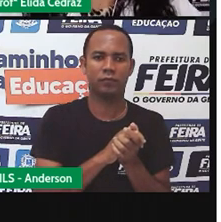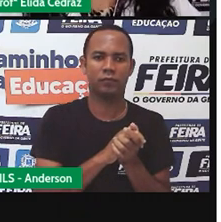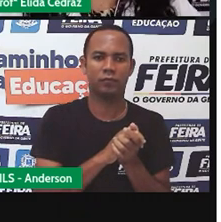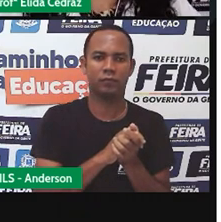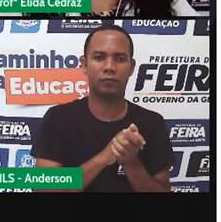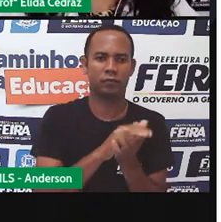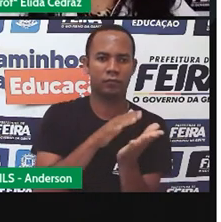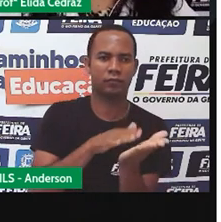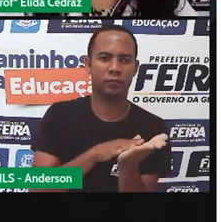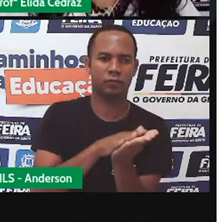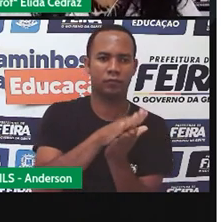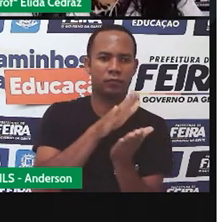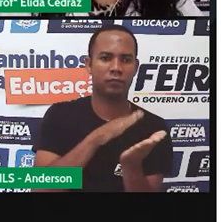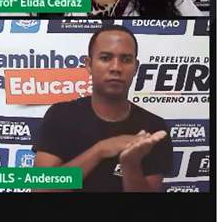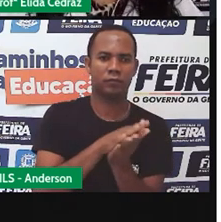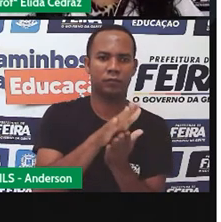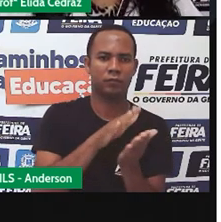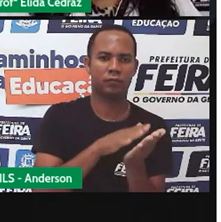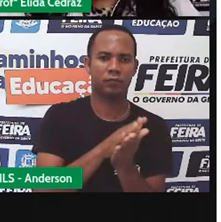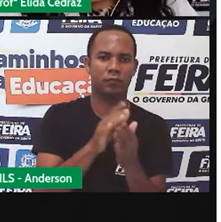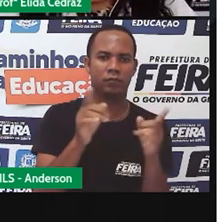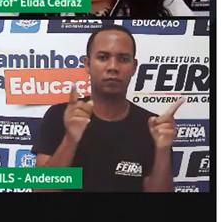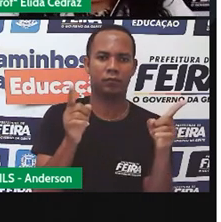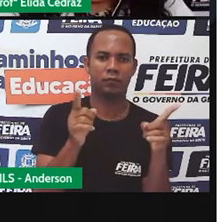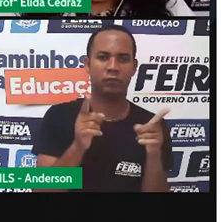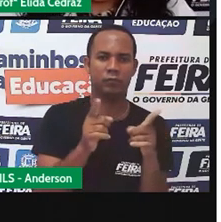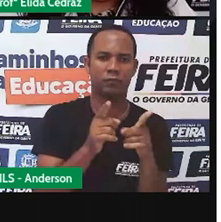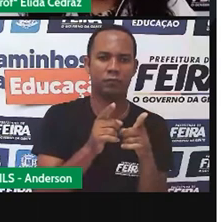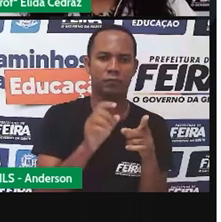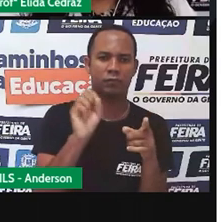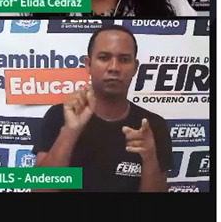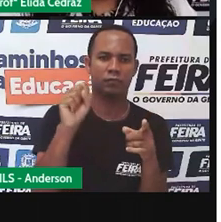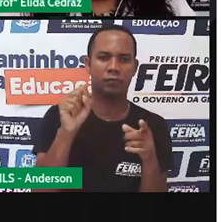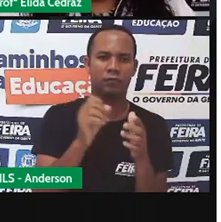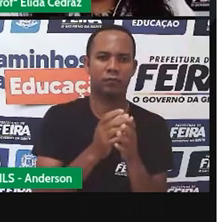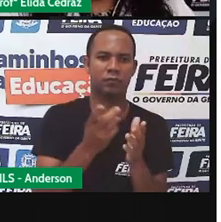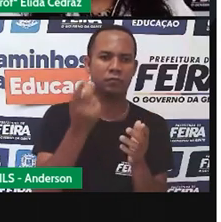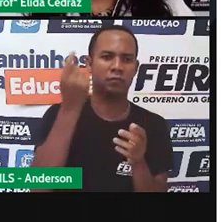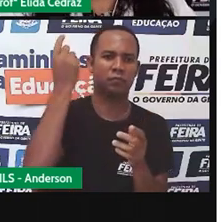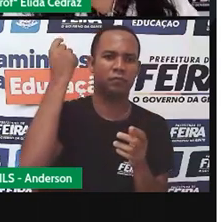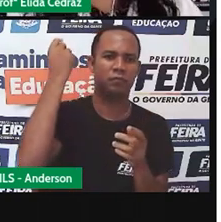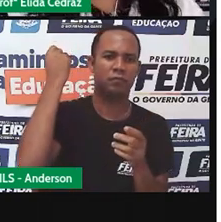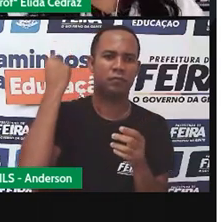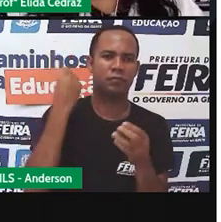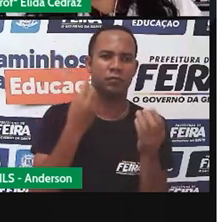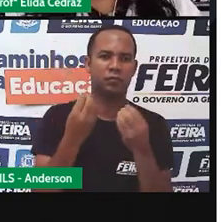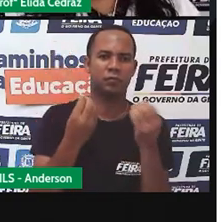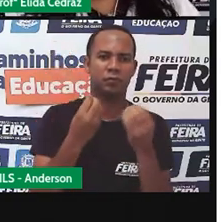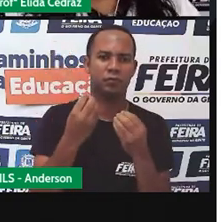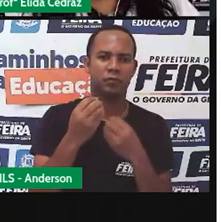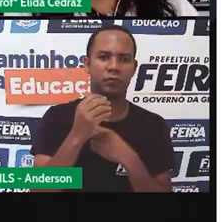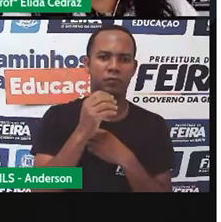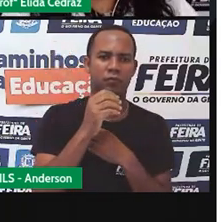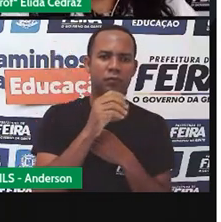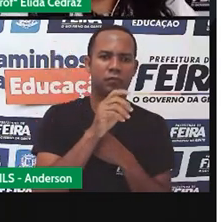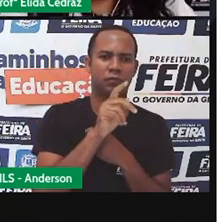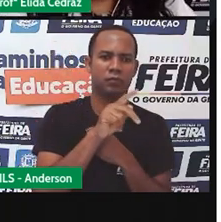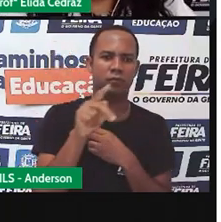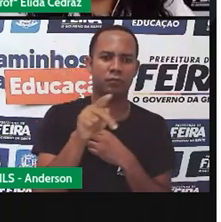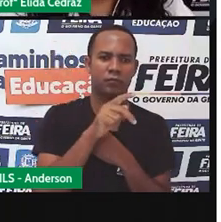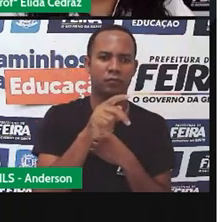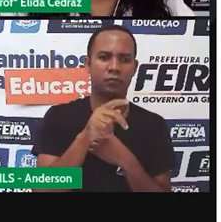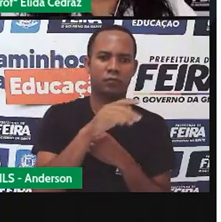Jornal impresso reduzido. Sim. Antigamente, quando a truera pequenininha, o